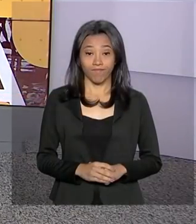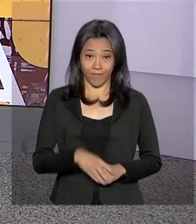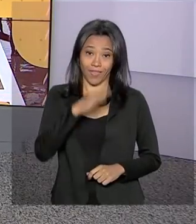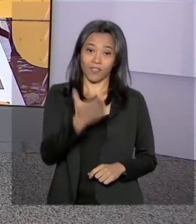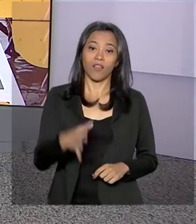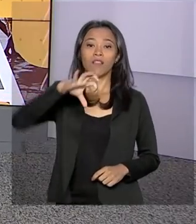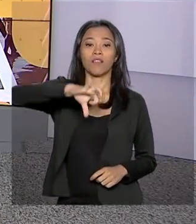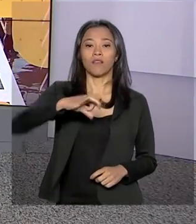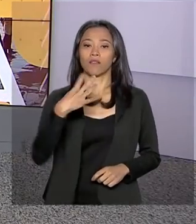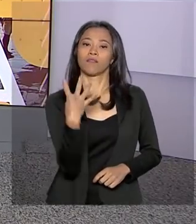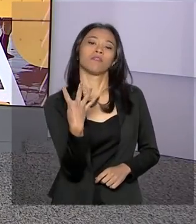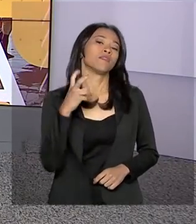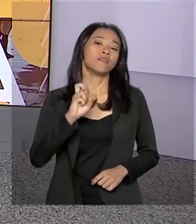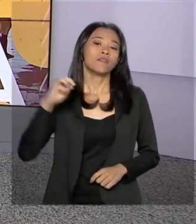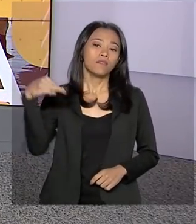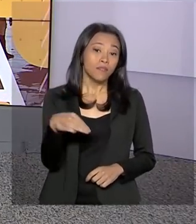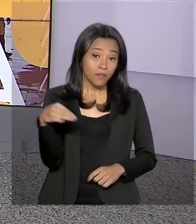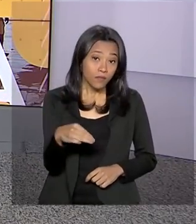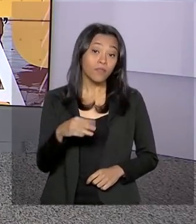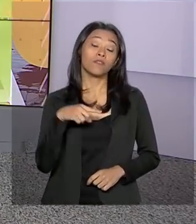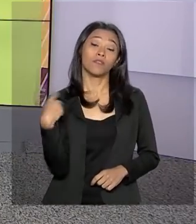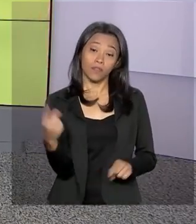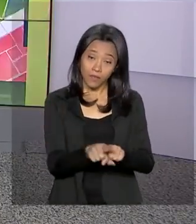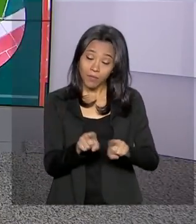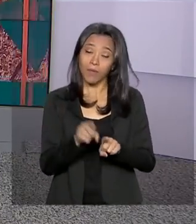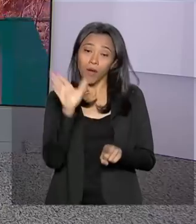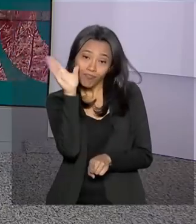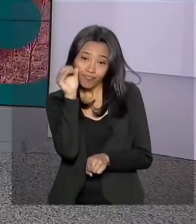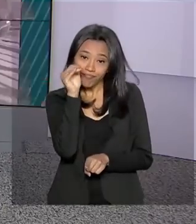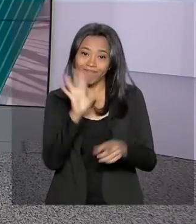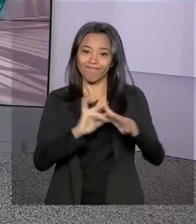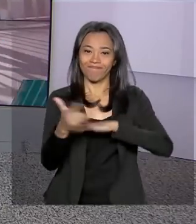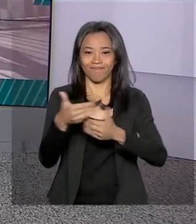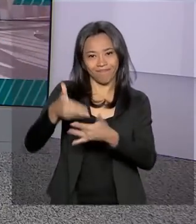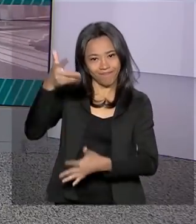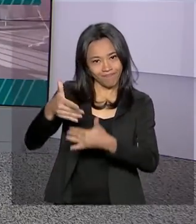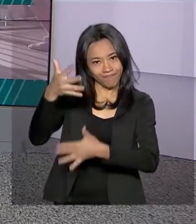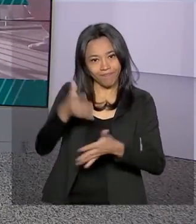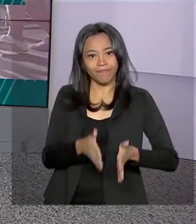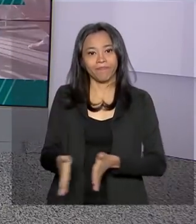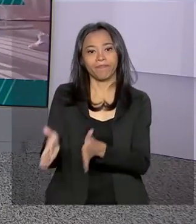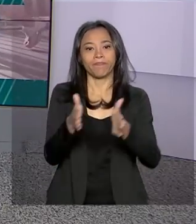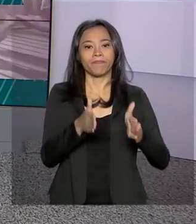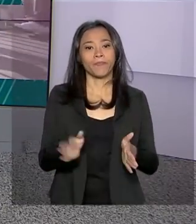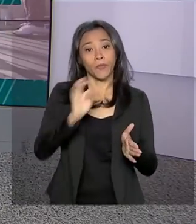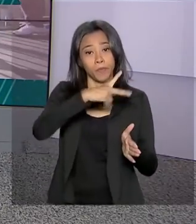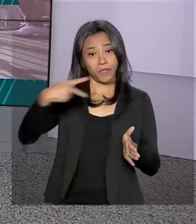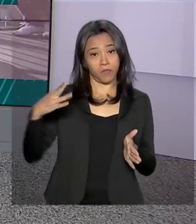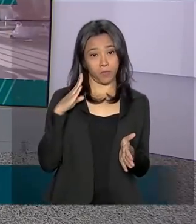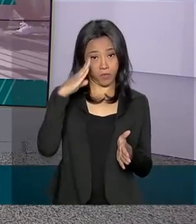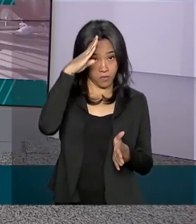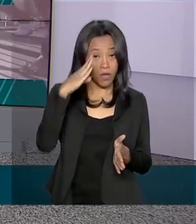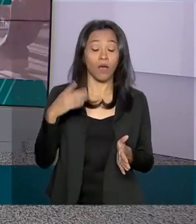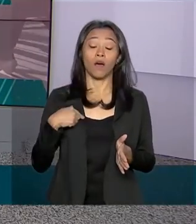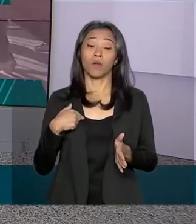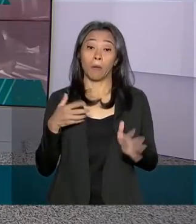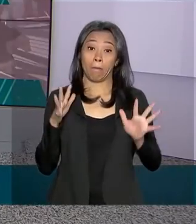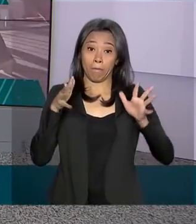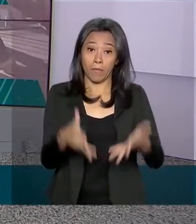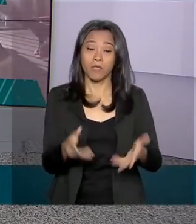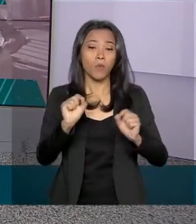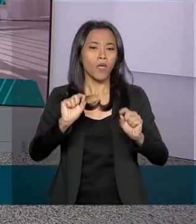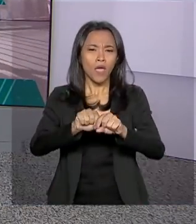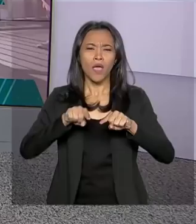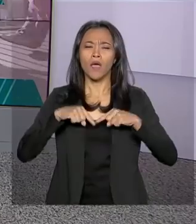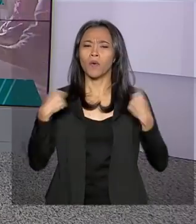São 9 horas e 45 minutos, estamos ao vivo também pelas nossas redes sociais. O presidente Jair Bolsonaro participa da reunião